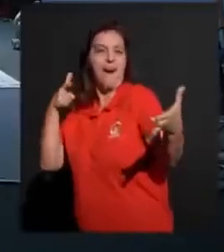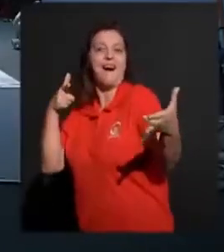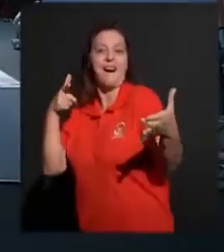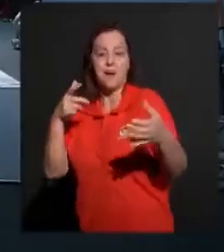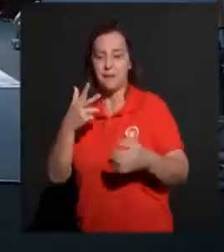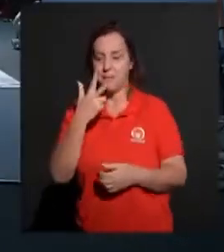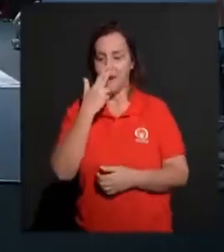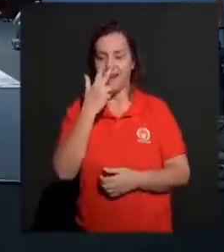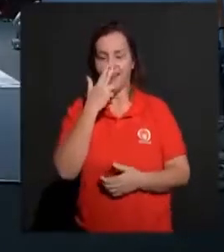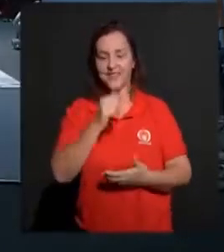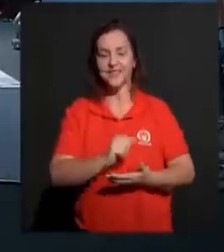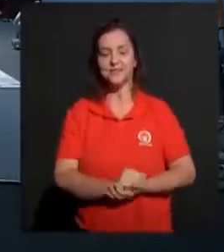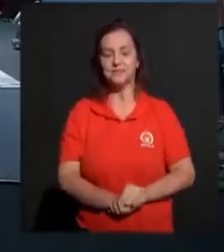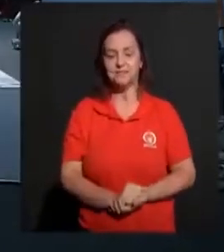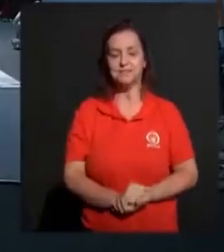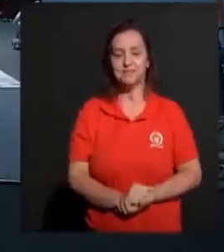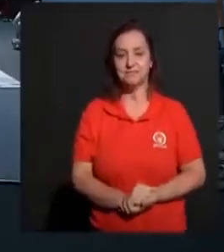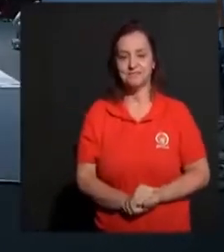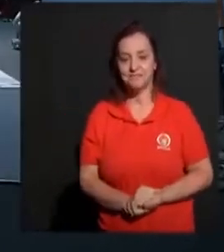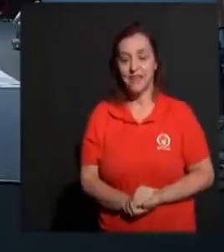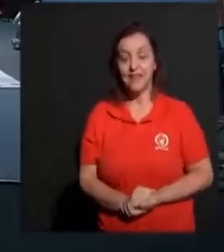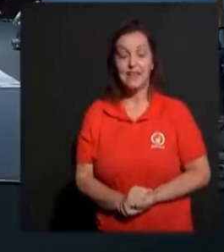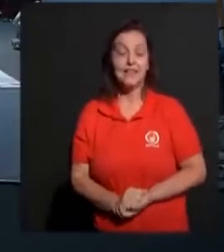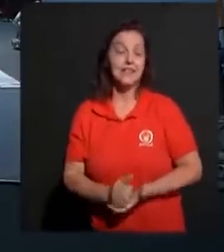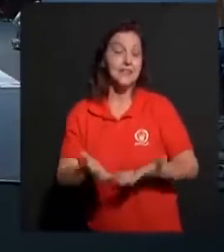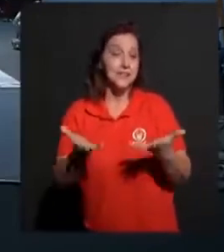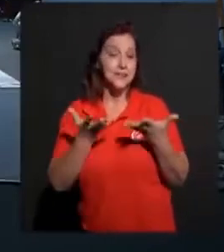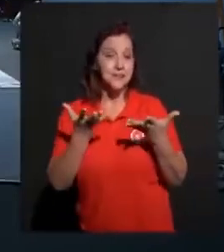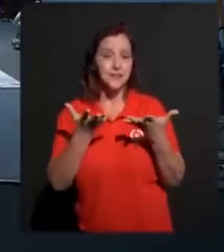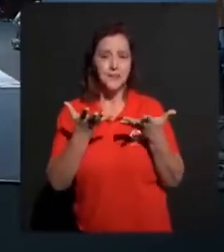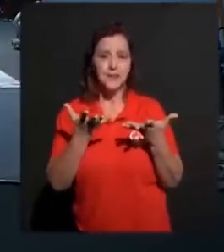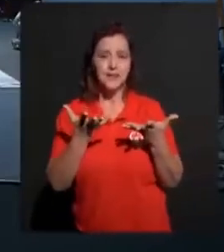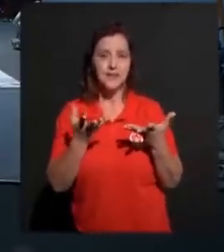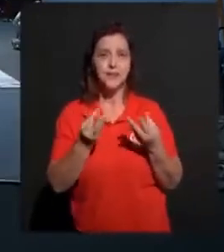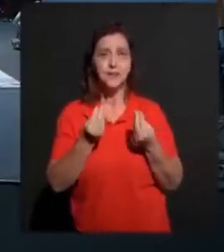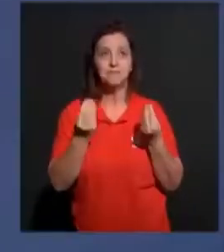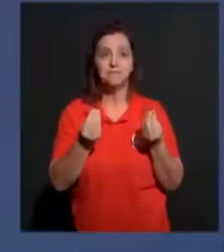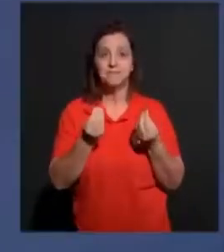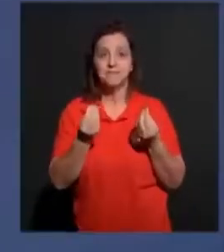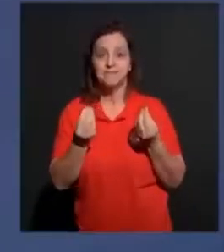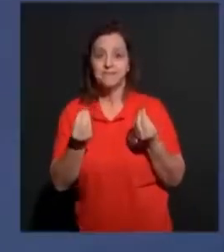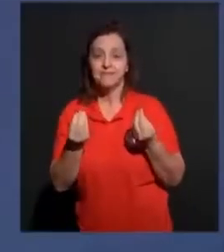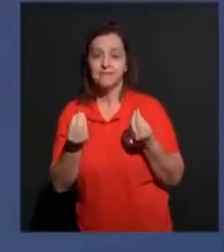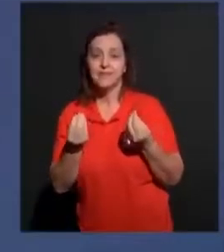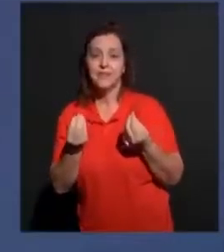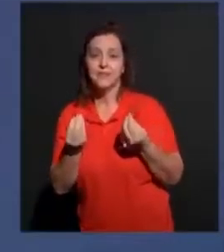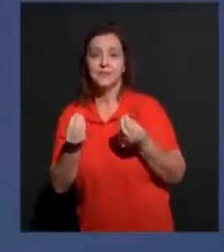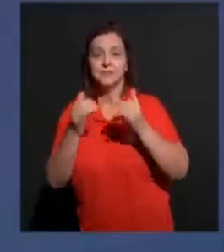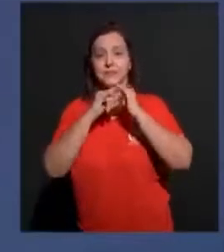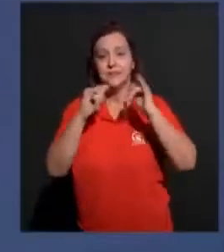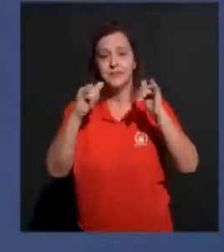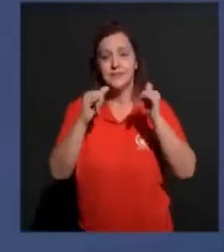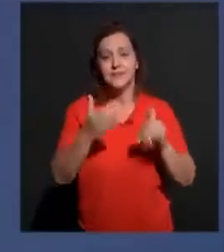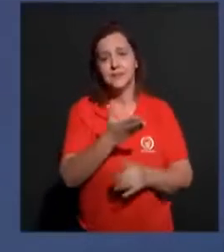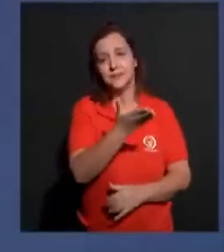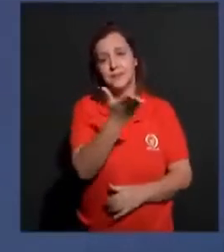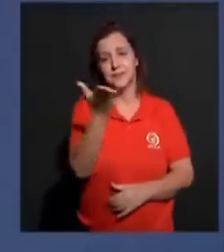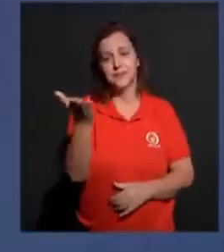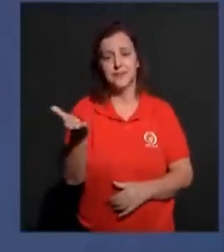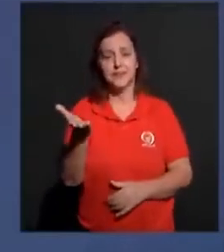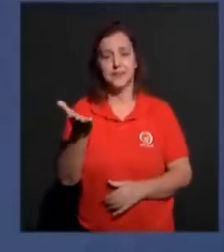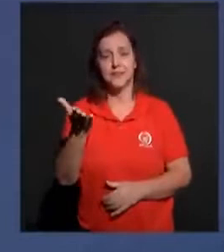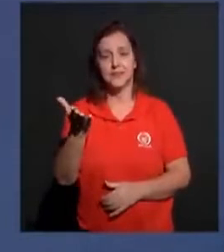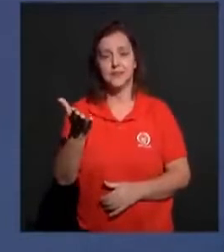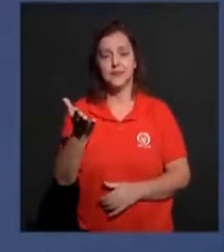E eu queria trazer para você um pouquinho sobre o